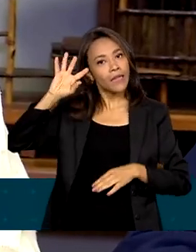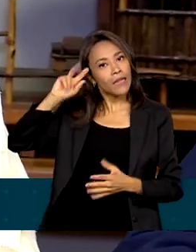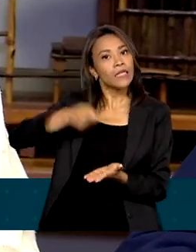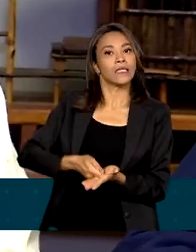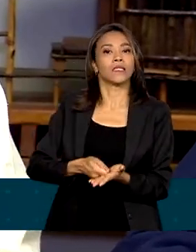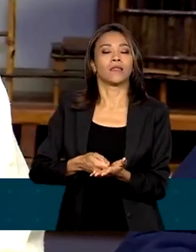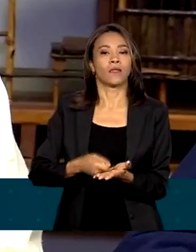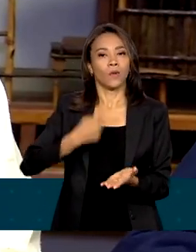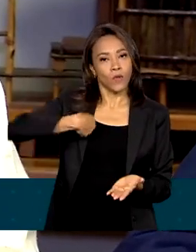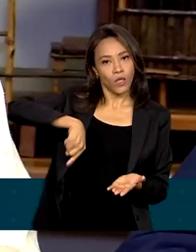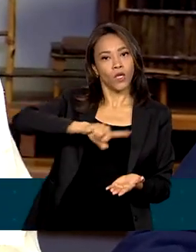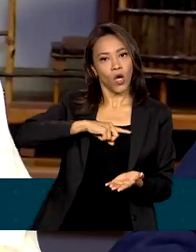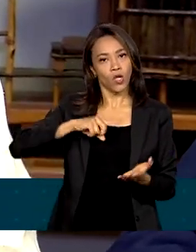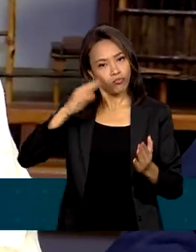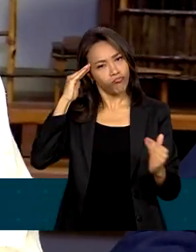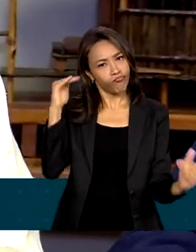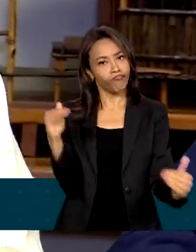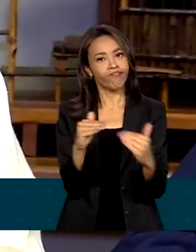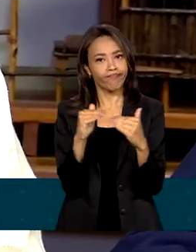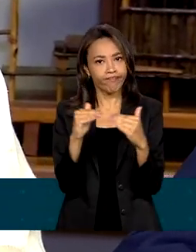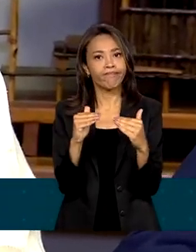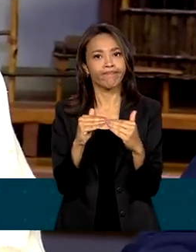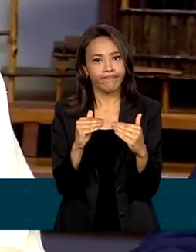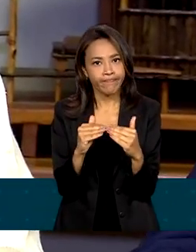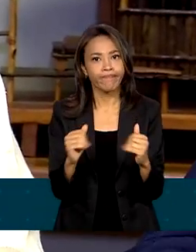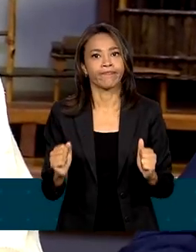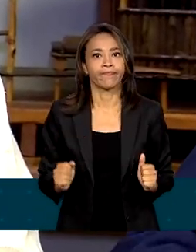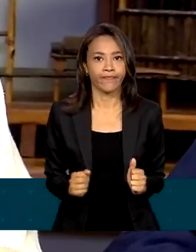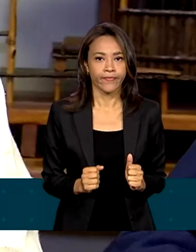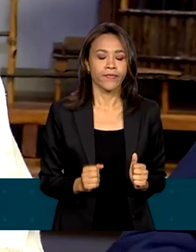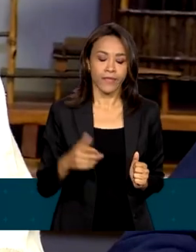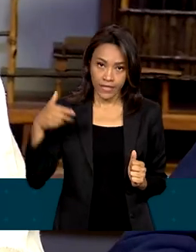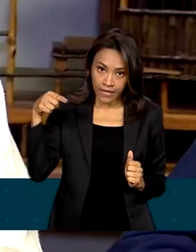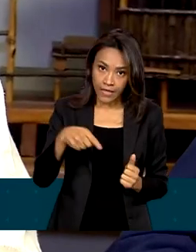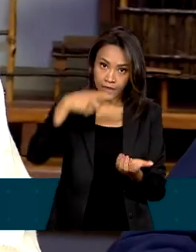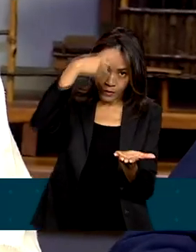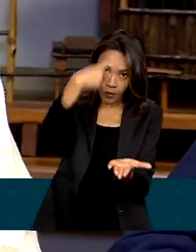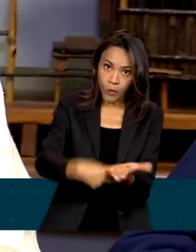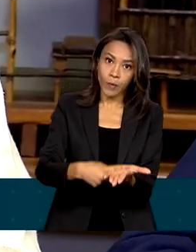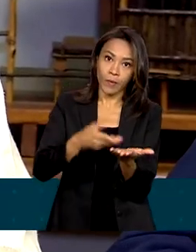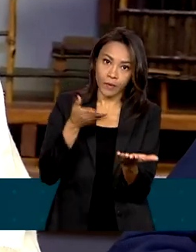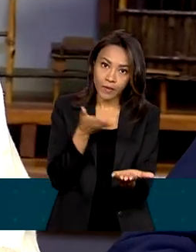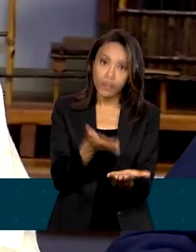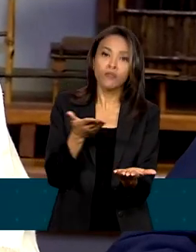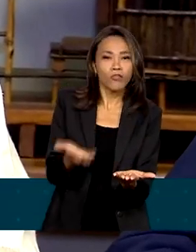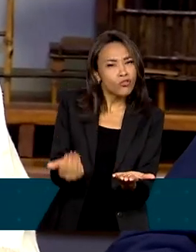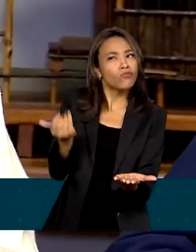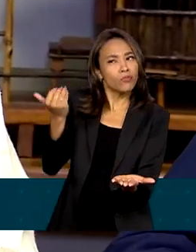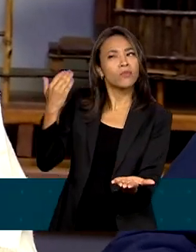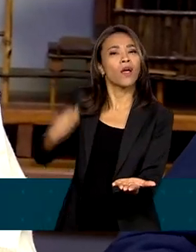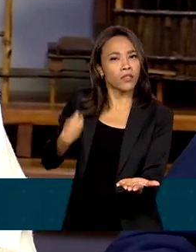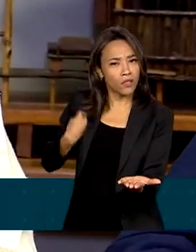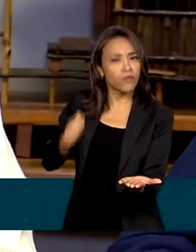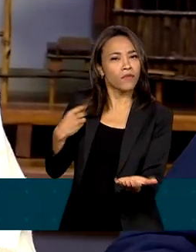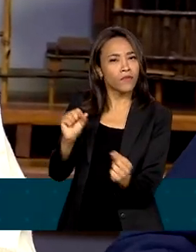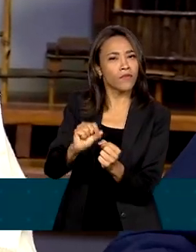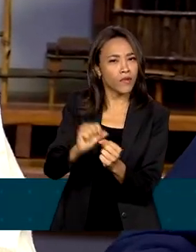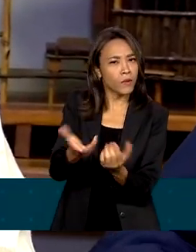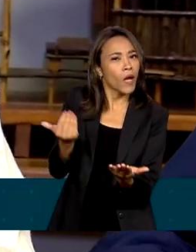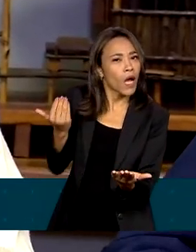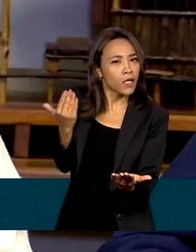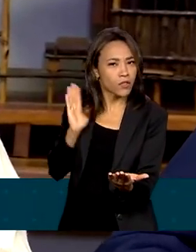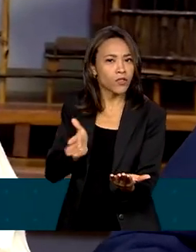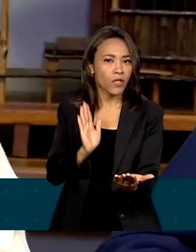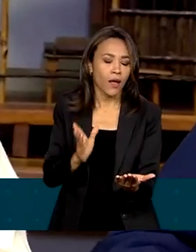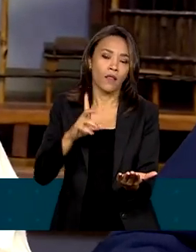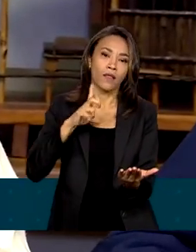tomamos e dentro da atualização desse acordo que já havia sido feito, nós teremos